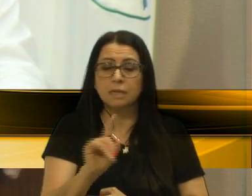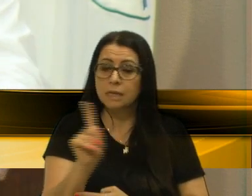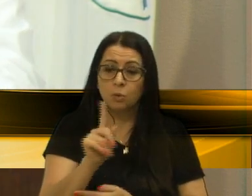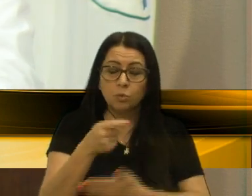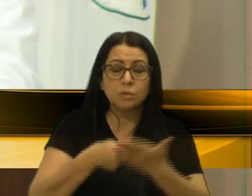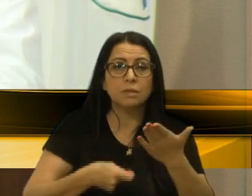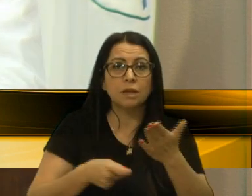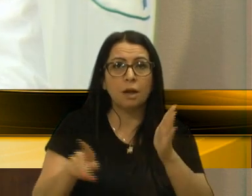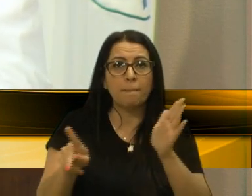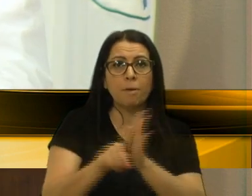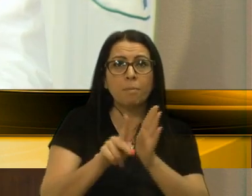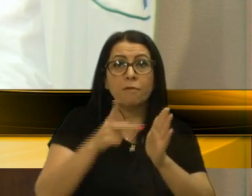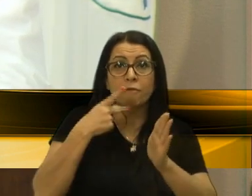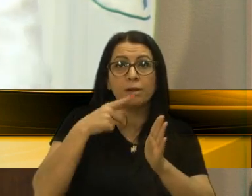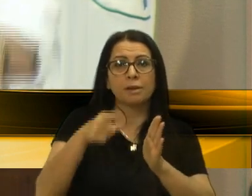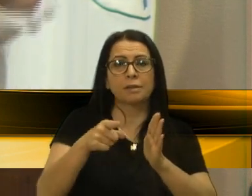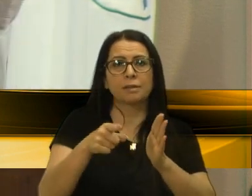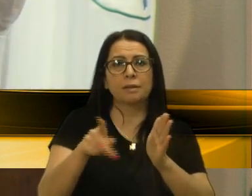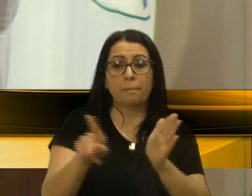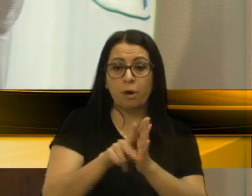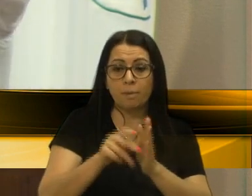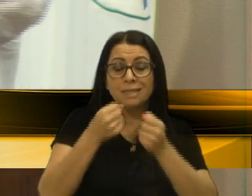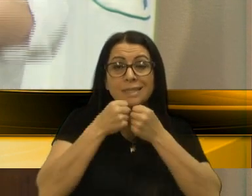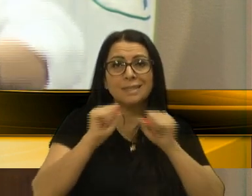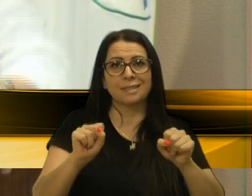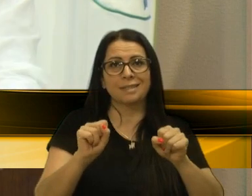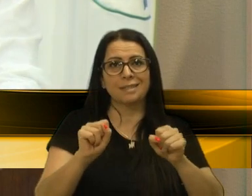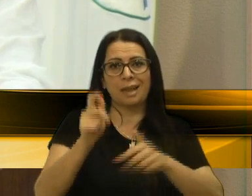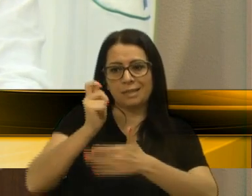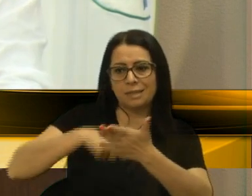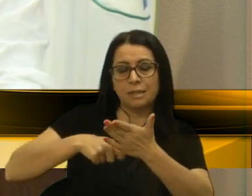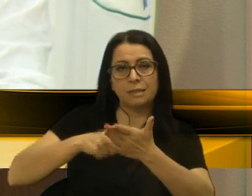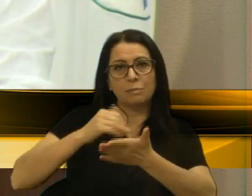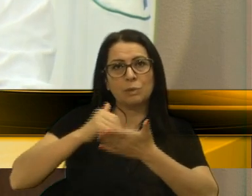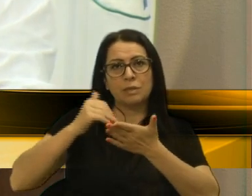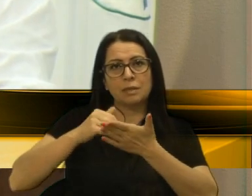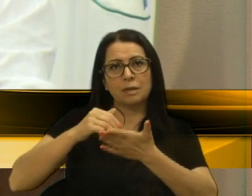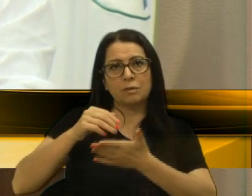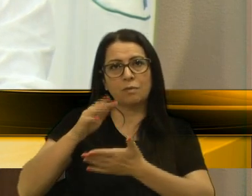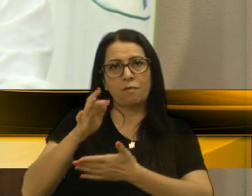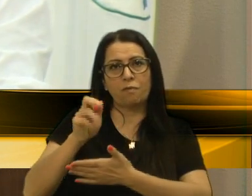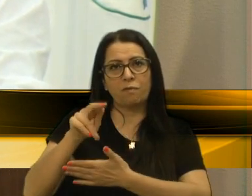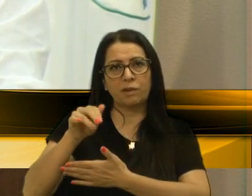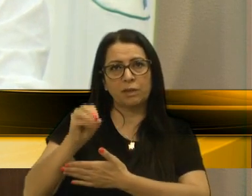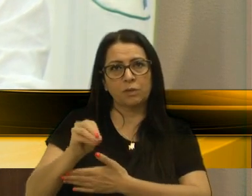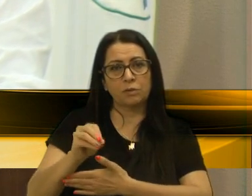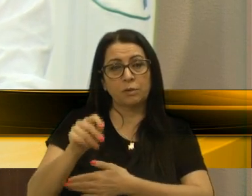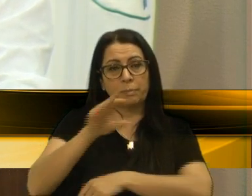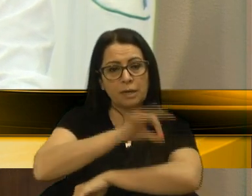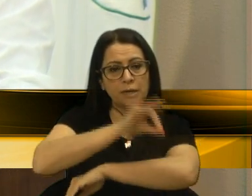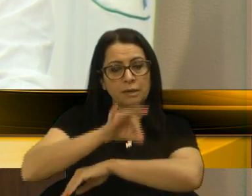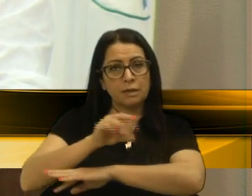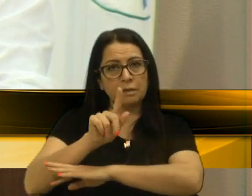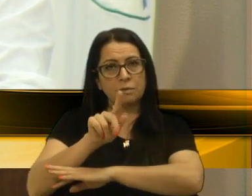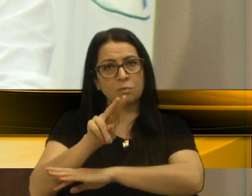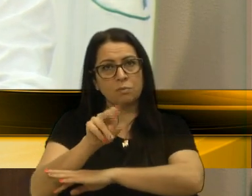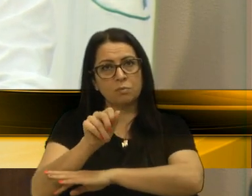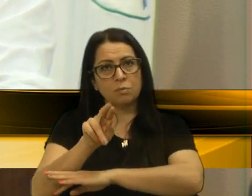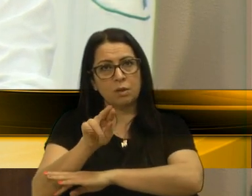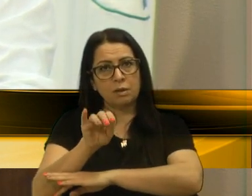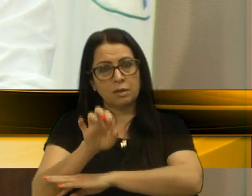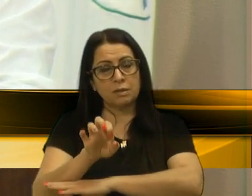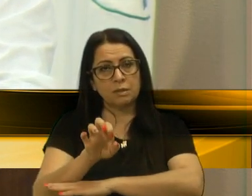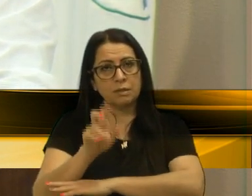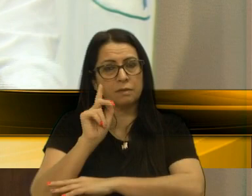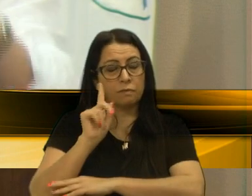Desautorizando a própria manifestação da própria secretaria, assinada pelo secretário Mondador e pela arquiteta Guarese. Falou da